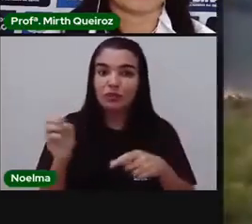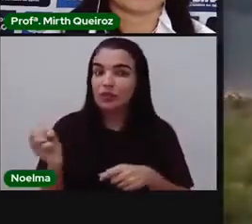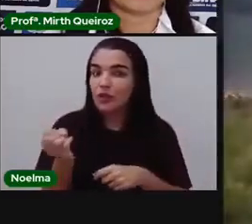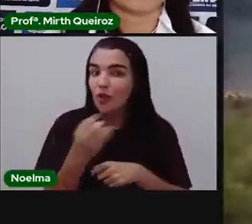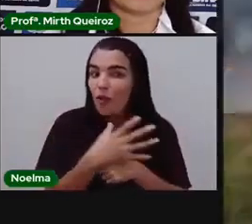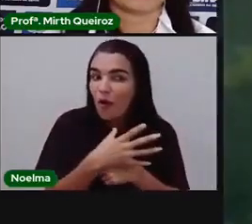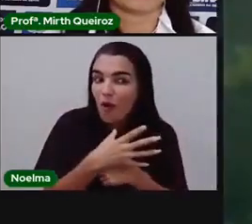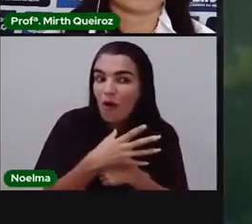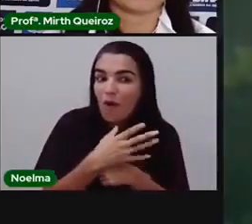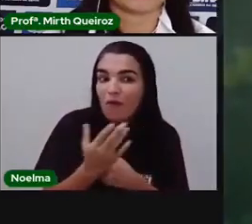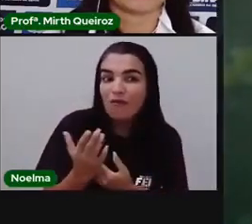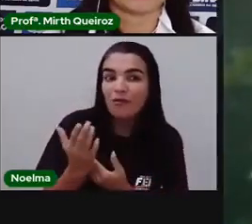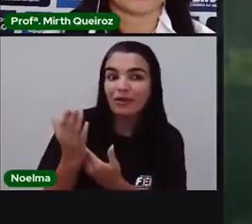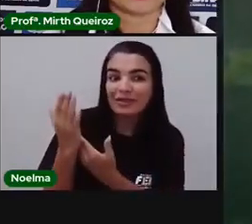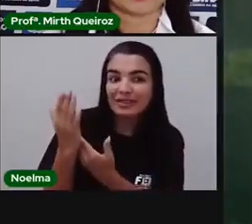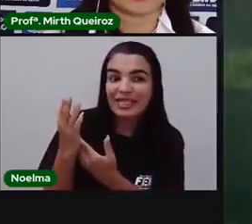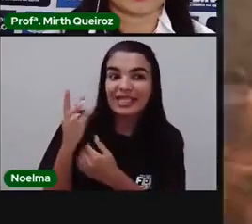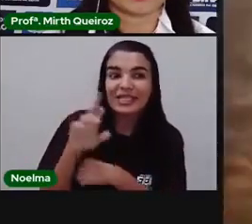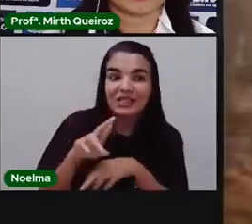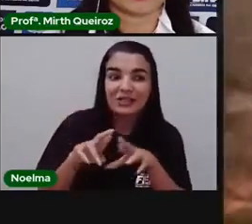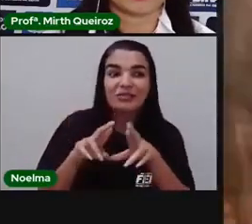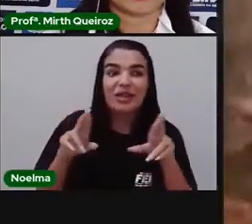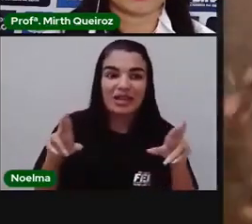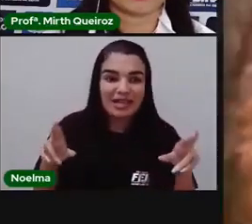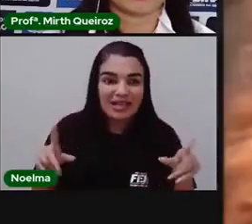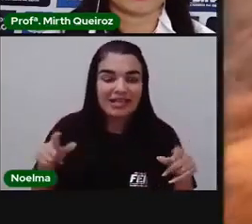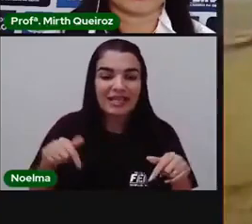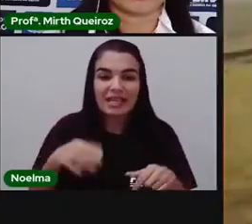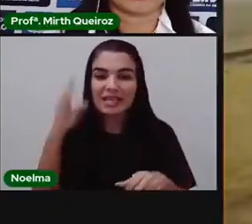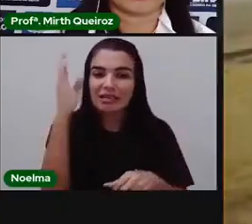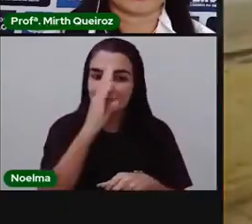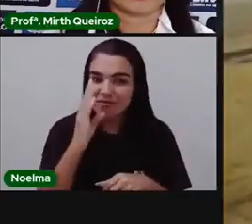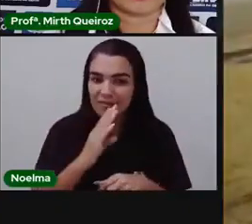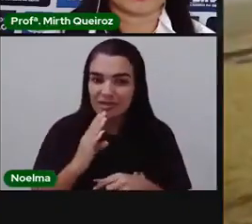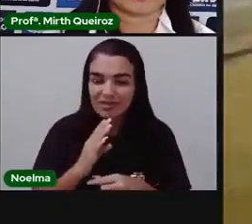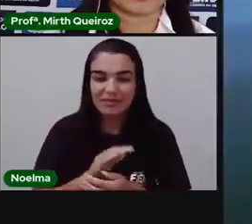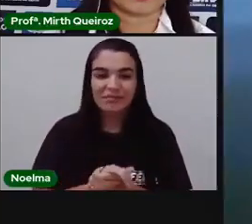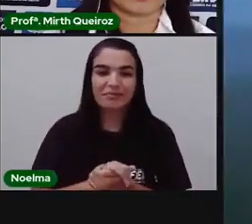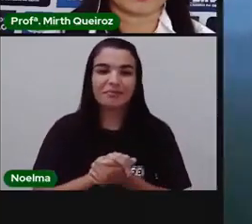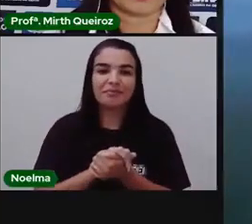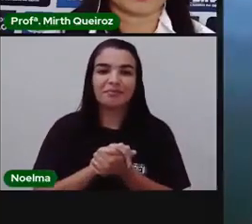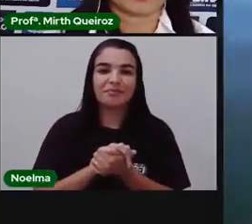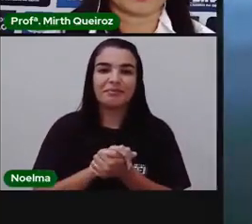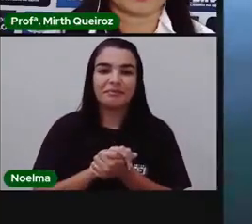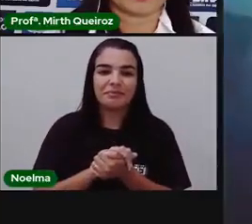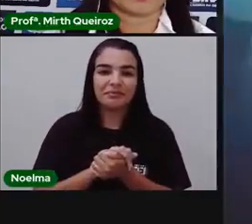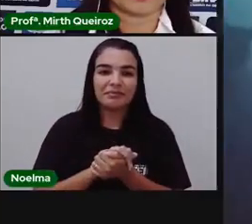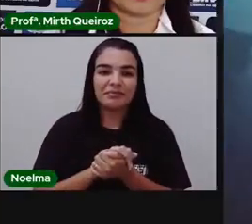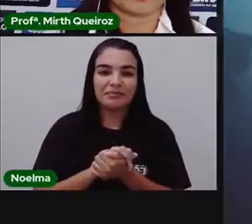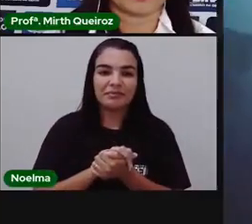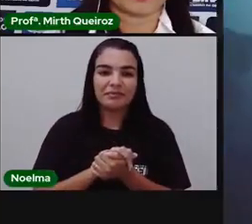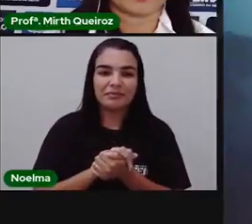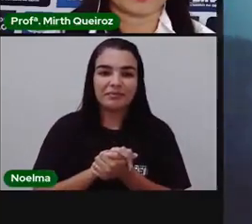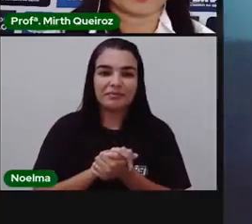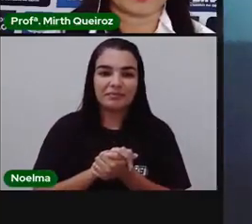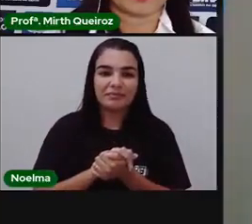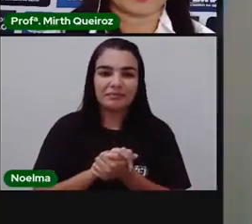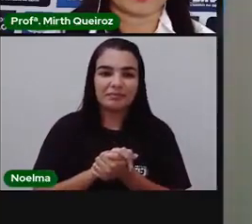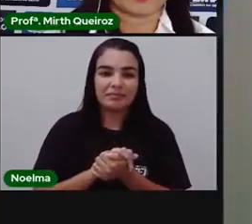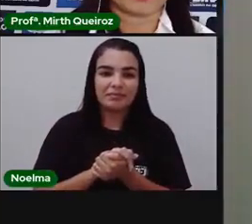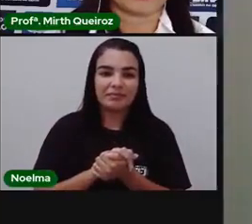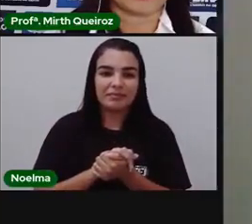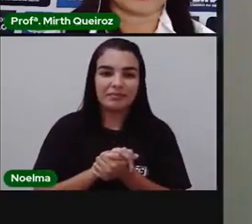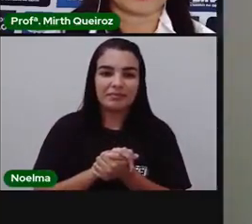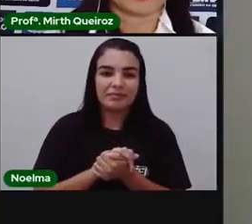o Cerrado, a Mata Atlântica, a Caatinga, o Pampa, o Pantanal e o Bioma Marinho.